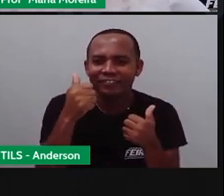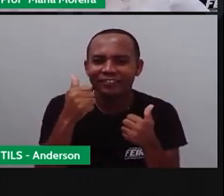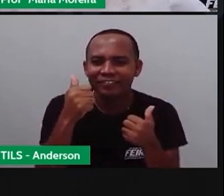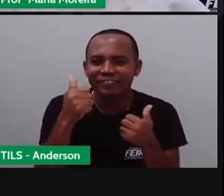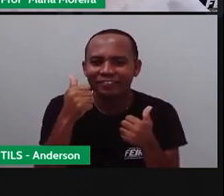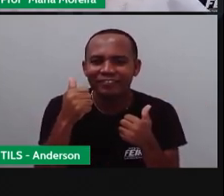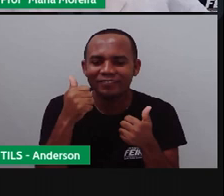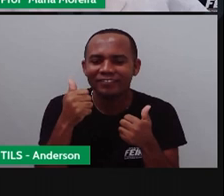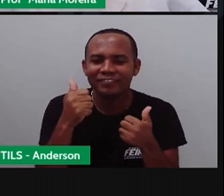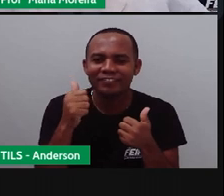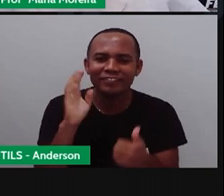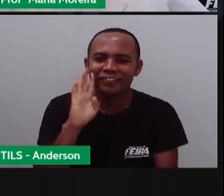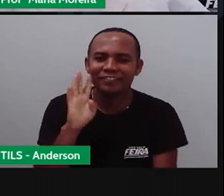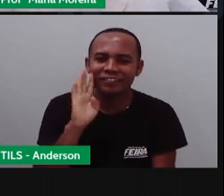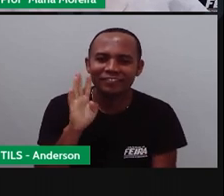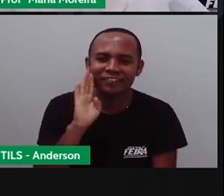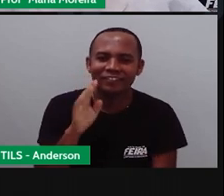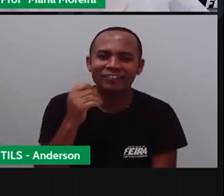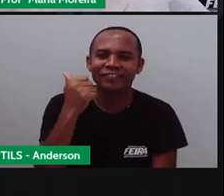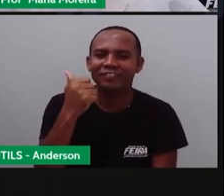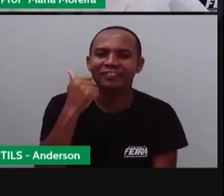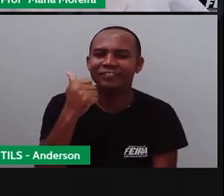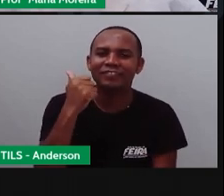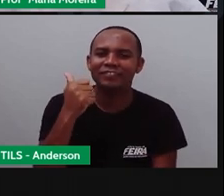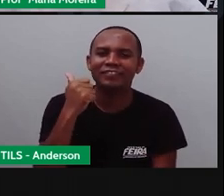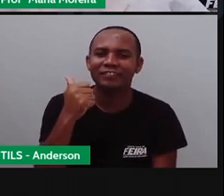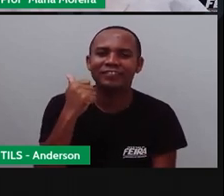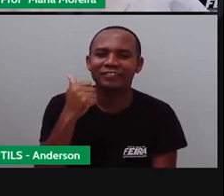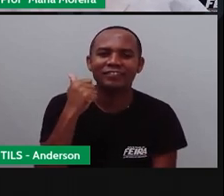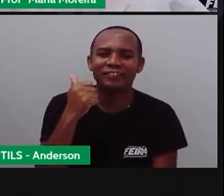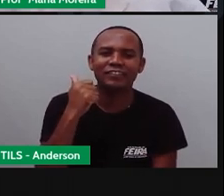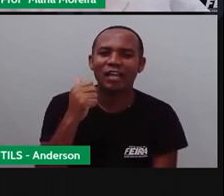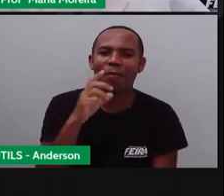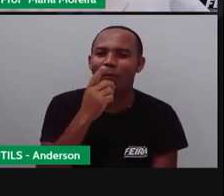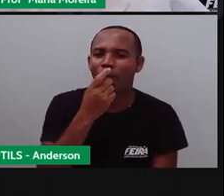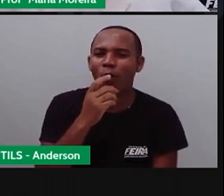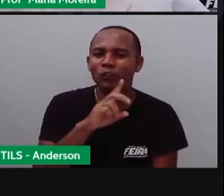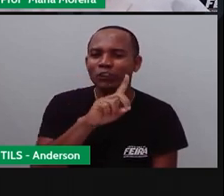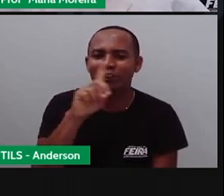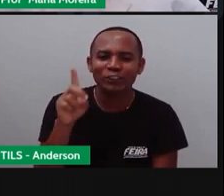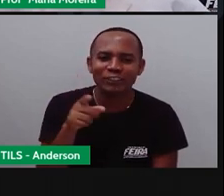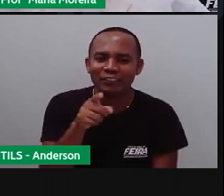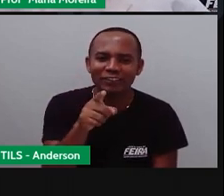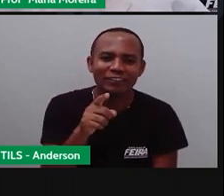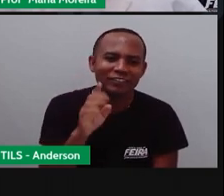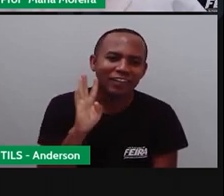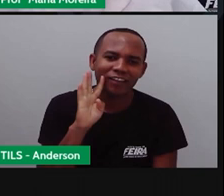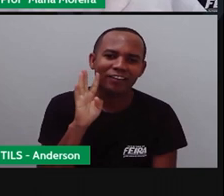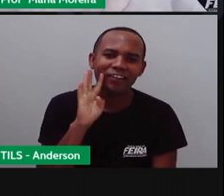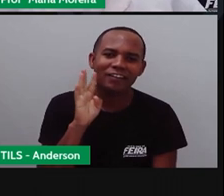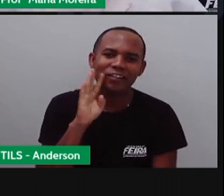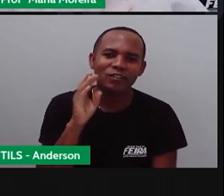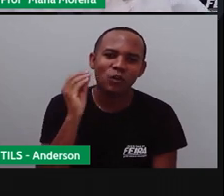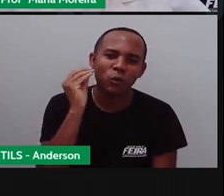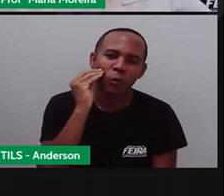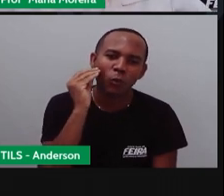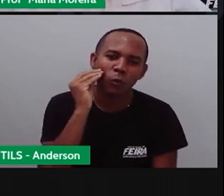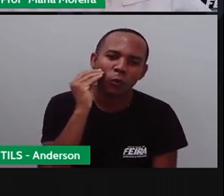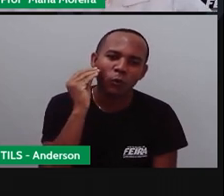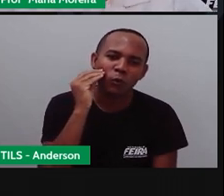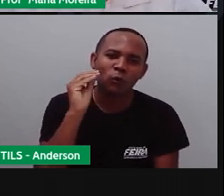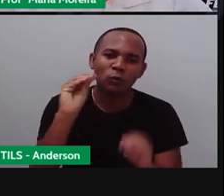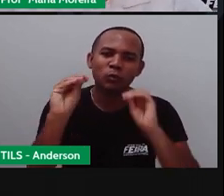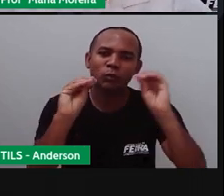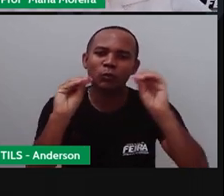Jennifer Moura Souza. Estudo na Escola Maria Helena Queiroz, no bairro São João. Um beijo, né? Pra